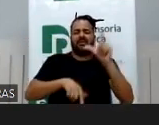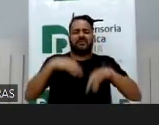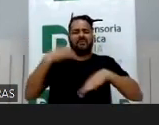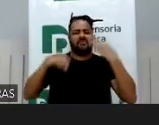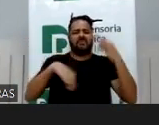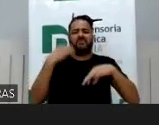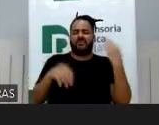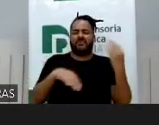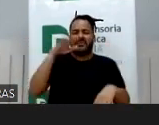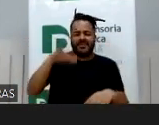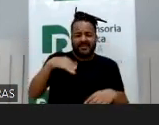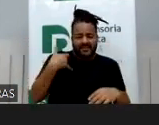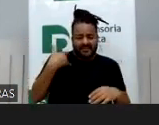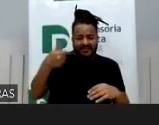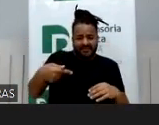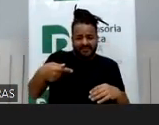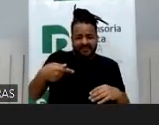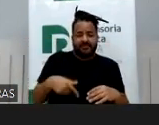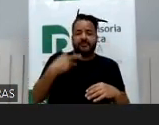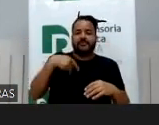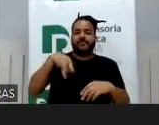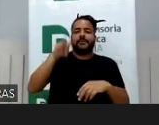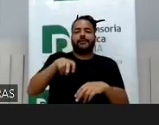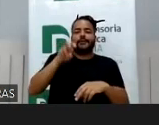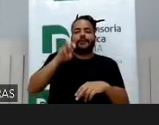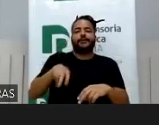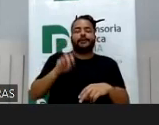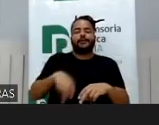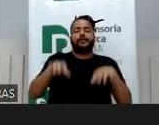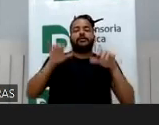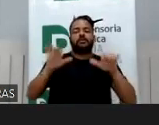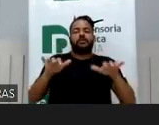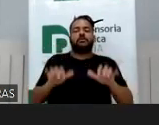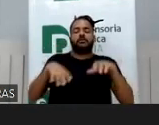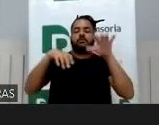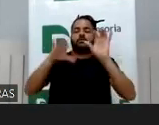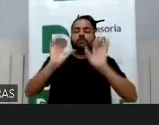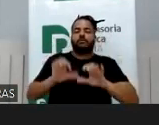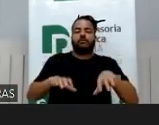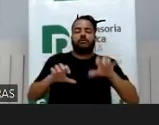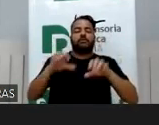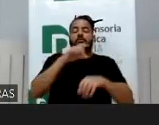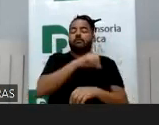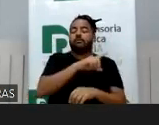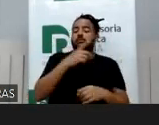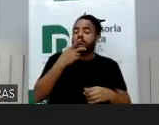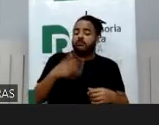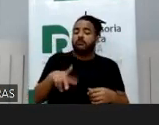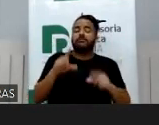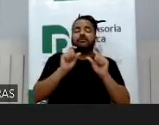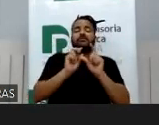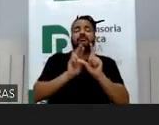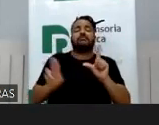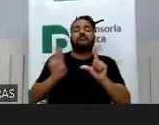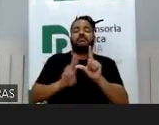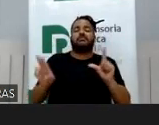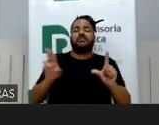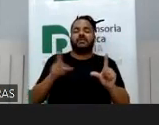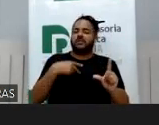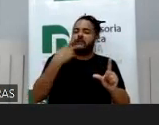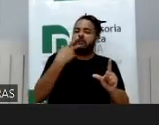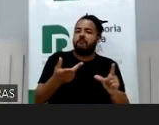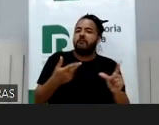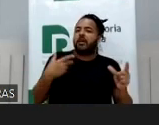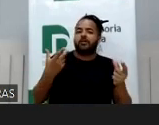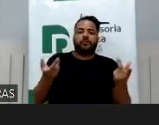né, a criança com sete anos descendo, não sei o que e tal e com uma legenda que eu não vou dizer aqui qual é,